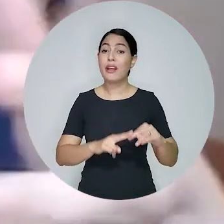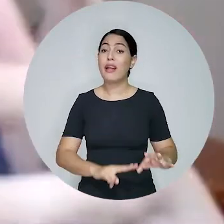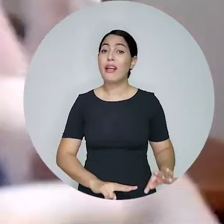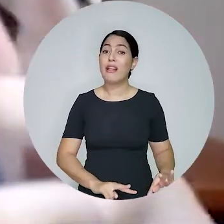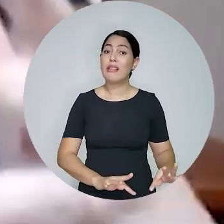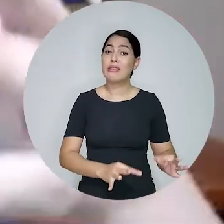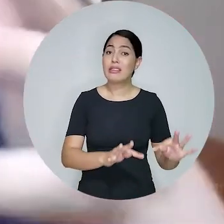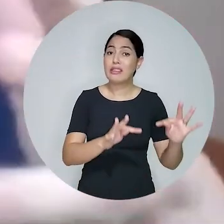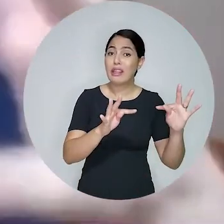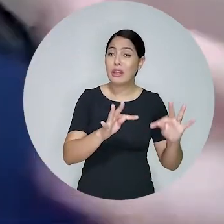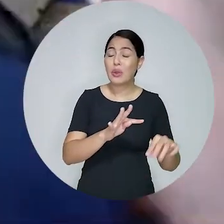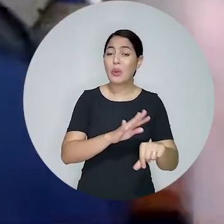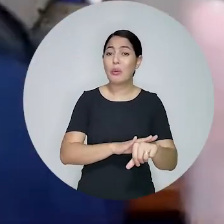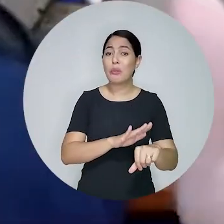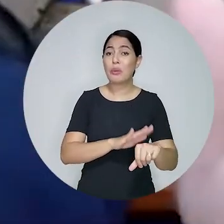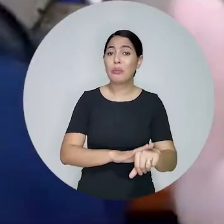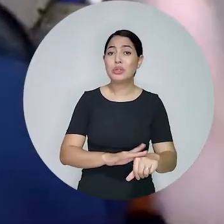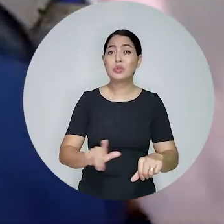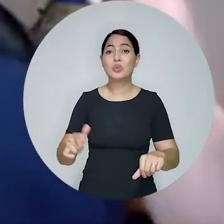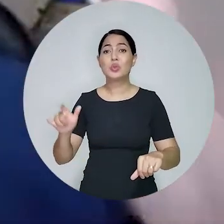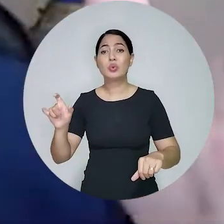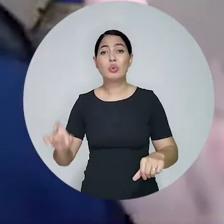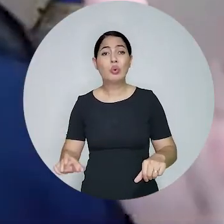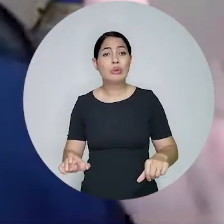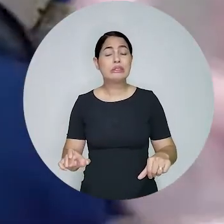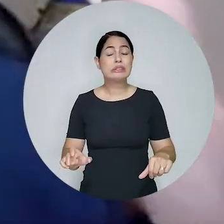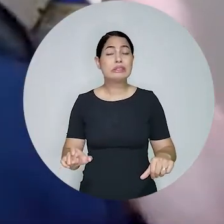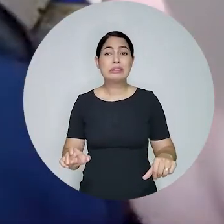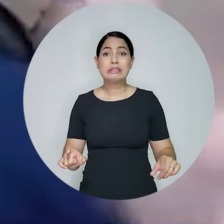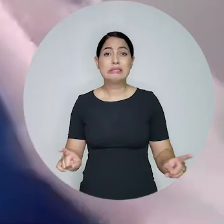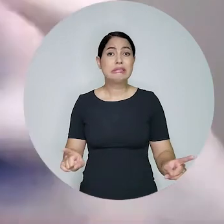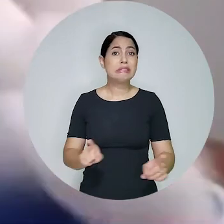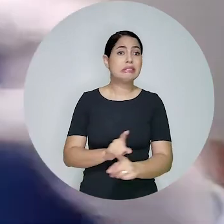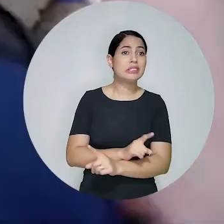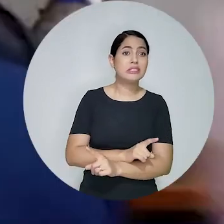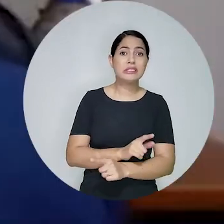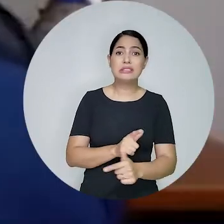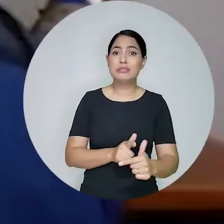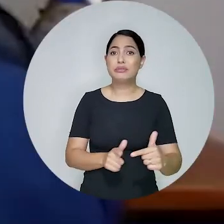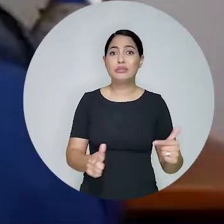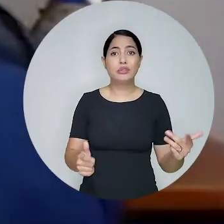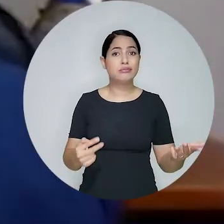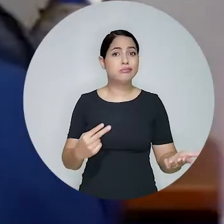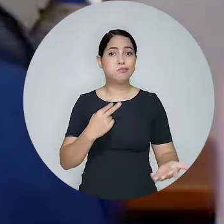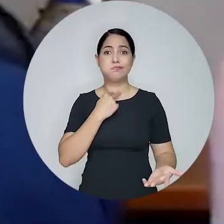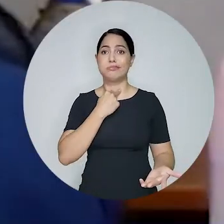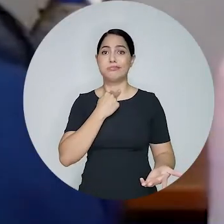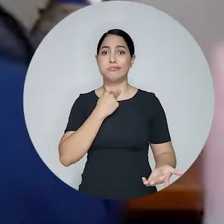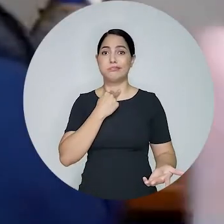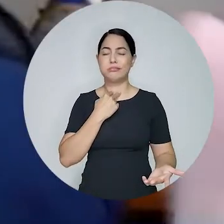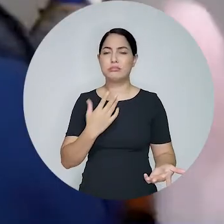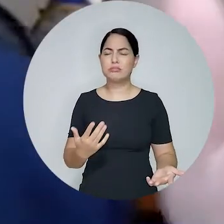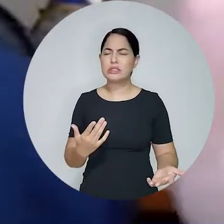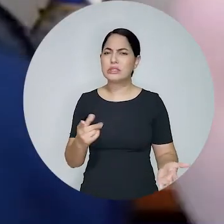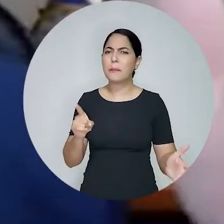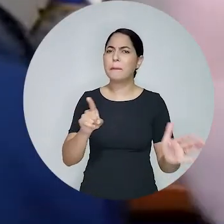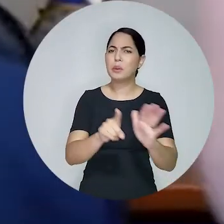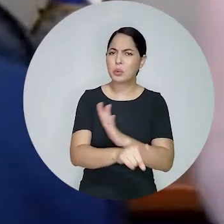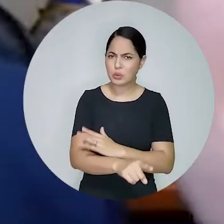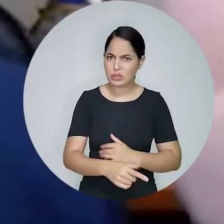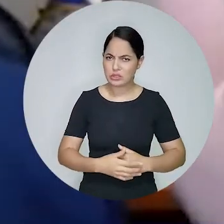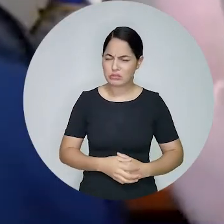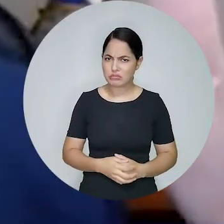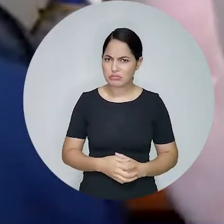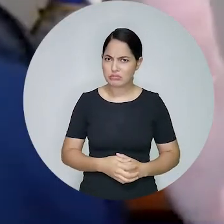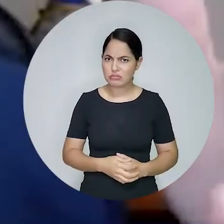A tecnologia torna esse processo de estar no mundo com o outro algo intangível. E aí ficava uma